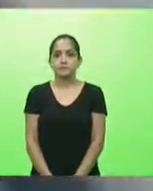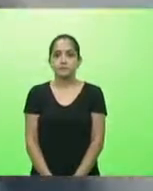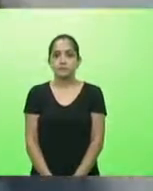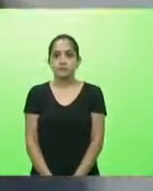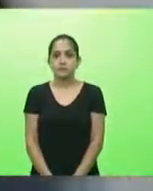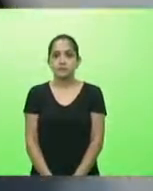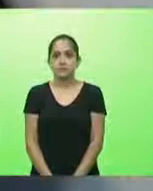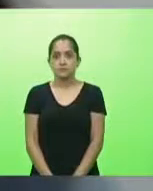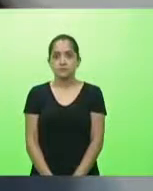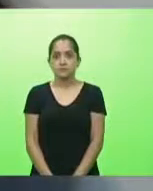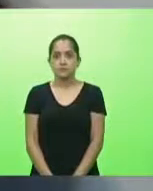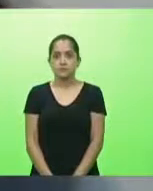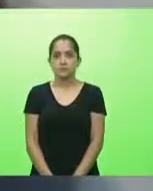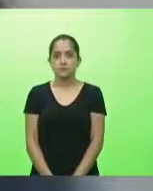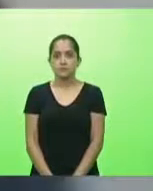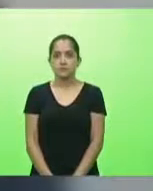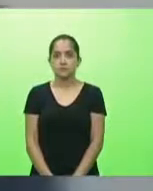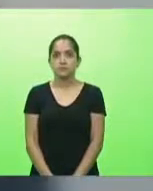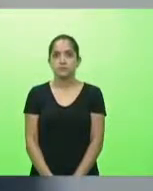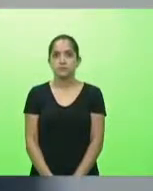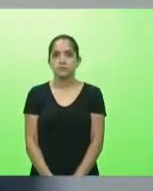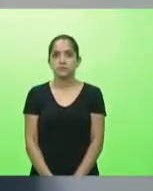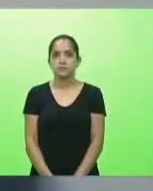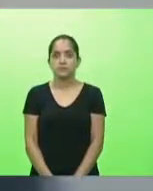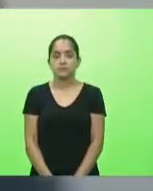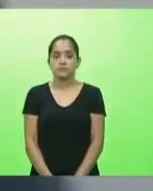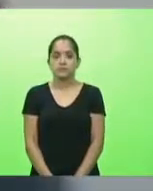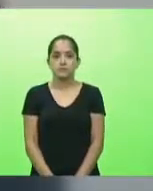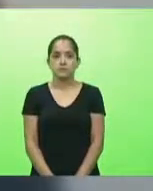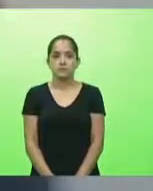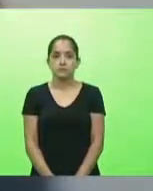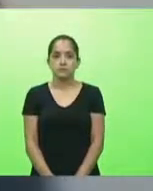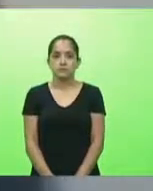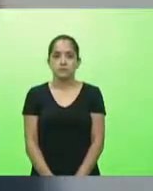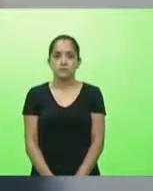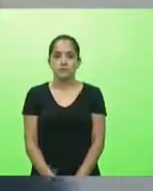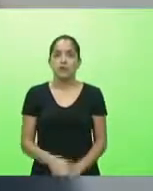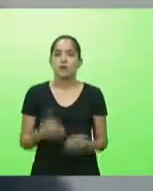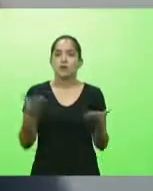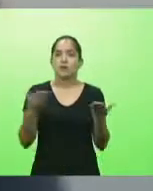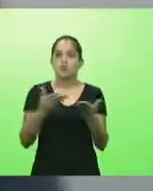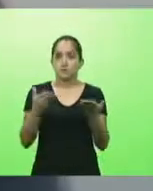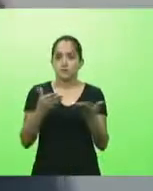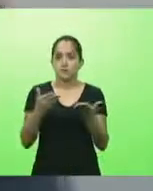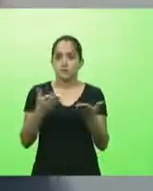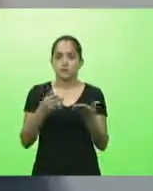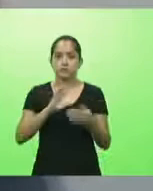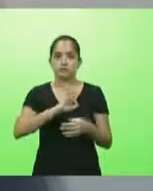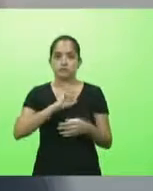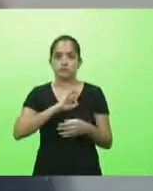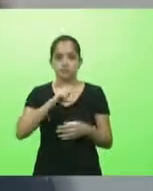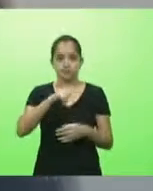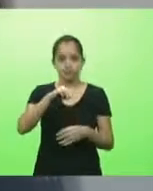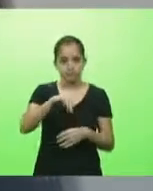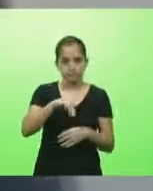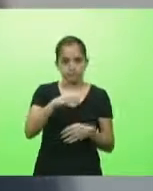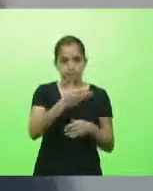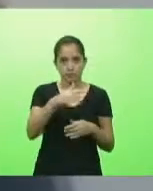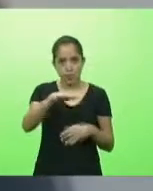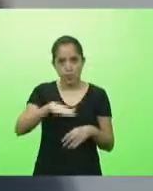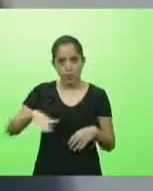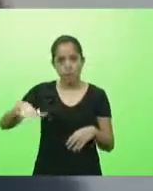que Deus abençoe a todos rincamente eu estou aqui no comando geral da polícia militar com o comandante geral